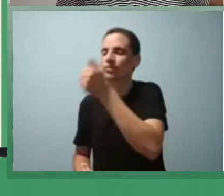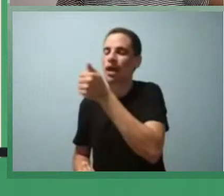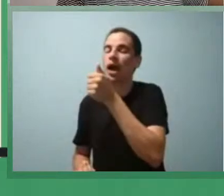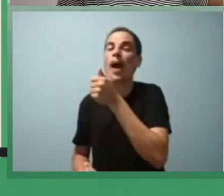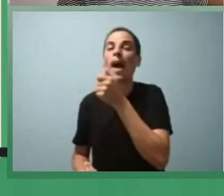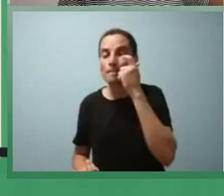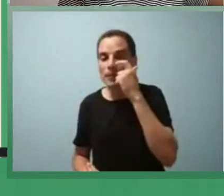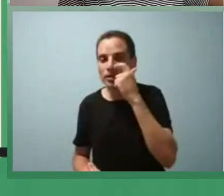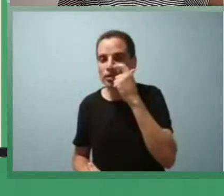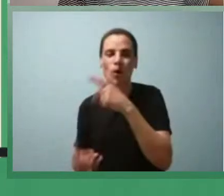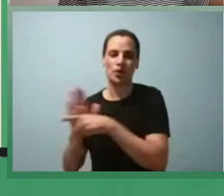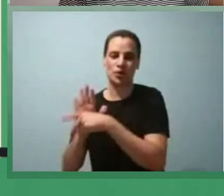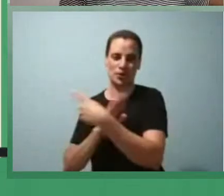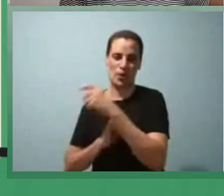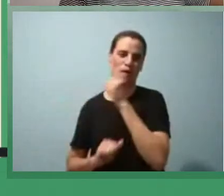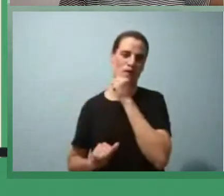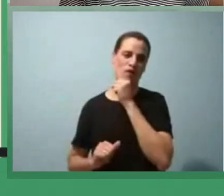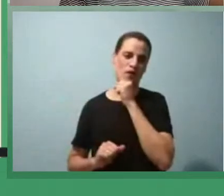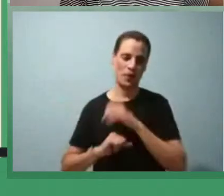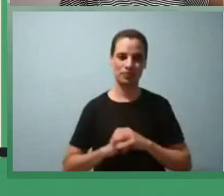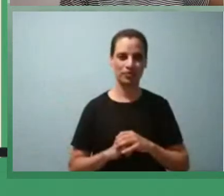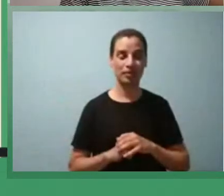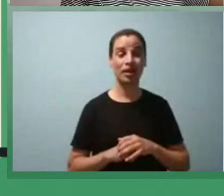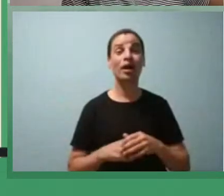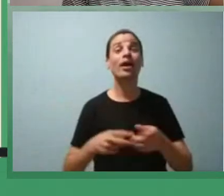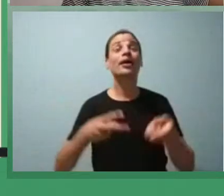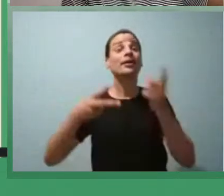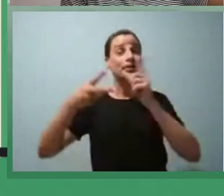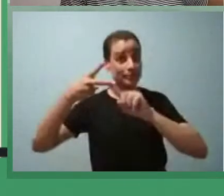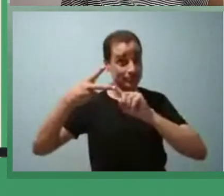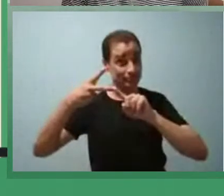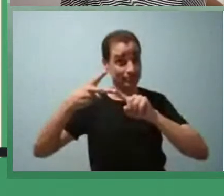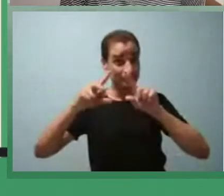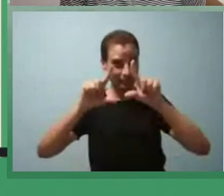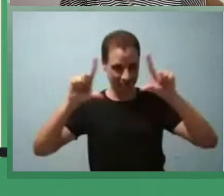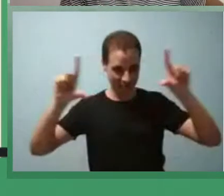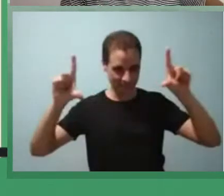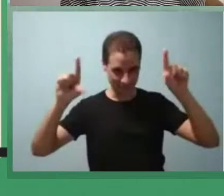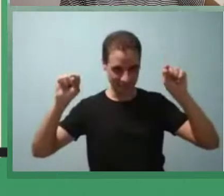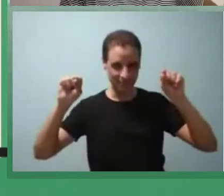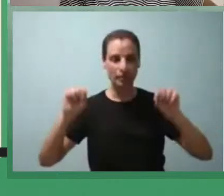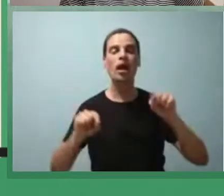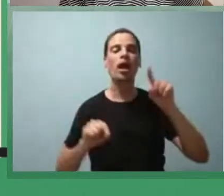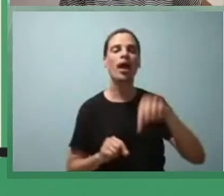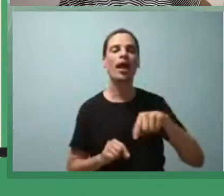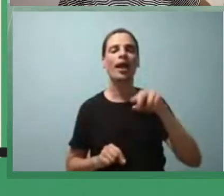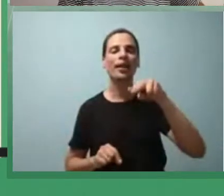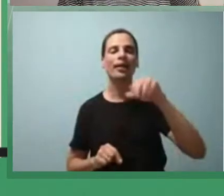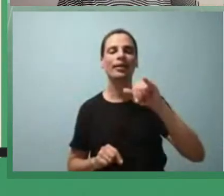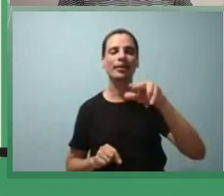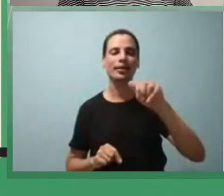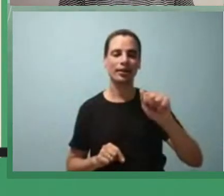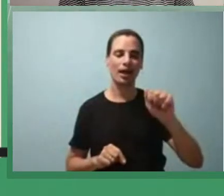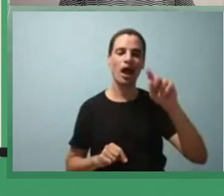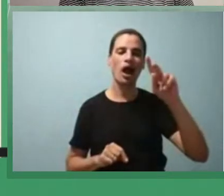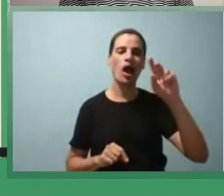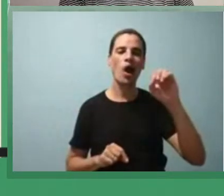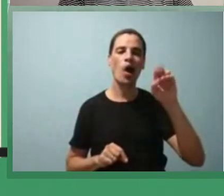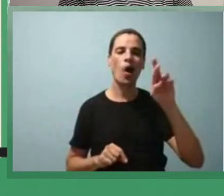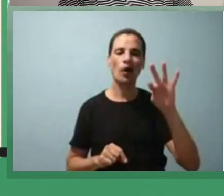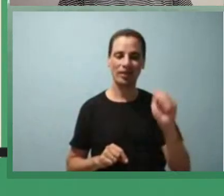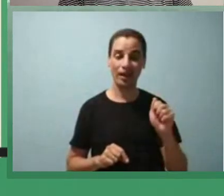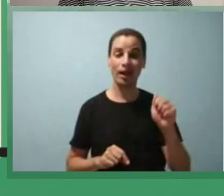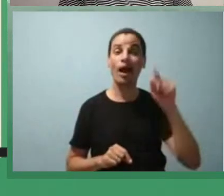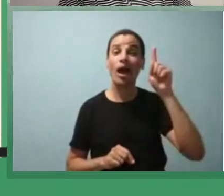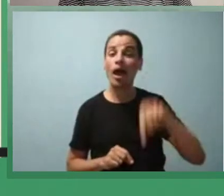no segundo fragmento é uma crônica da Nina Horta retirada do livro Não é Sopa e o título